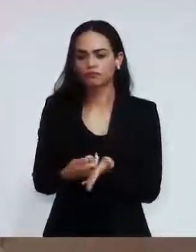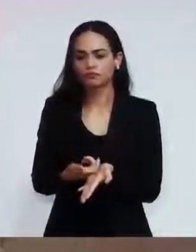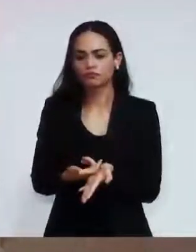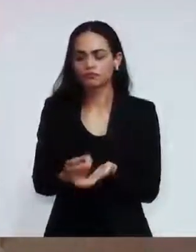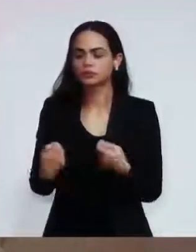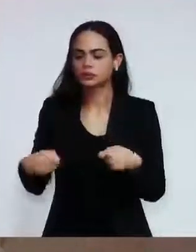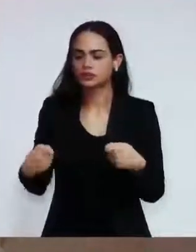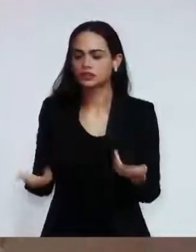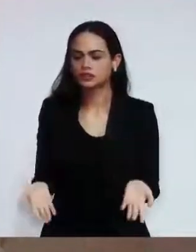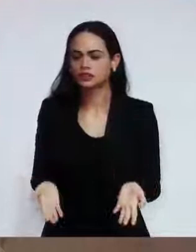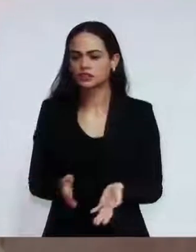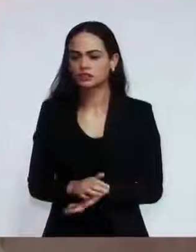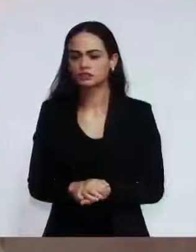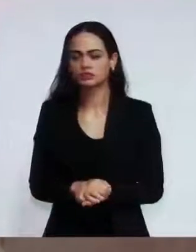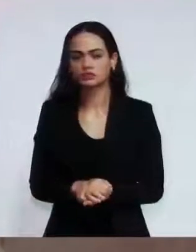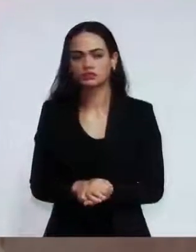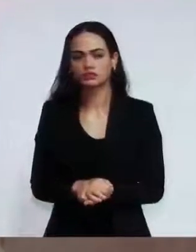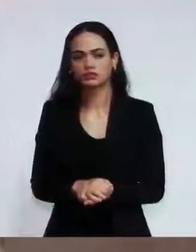desculpe, vereador.